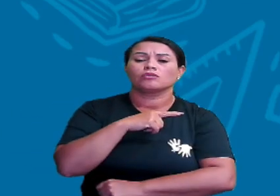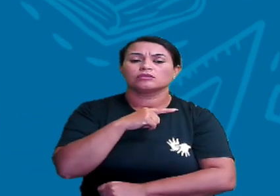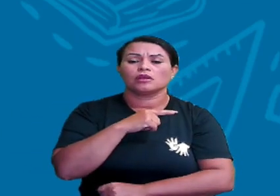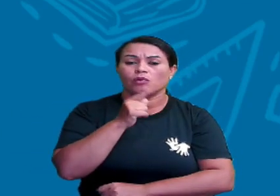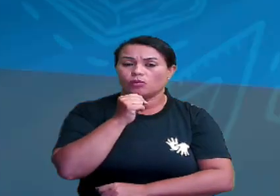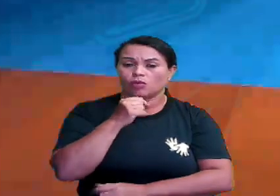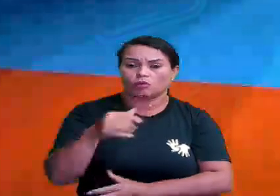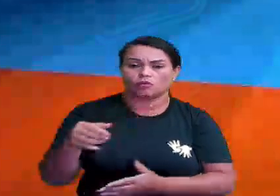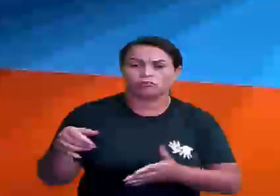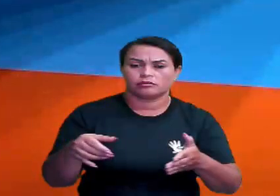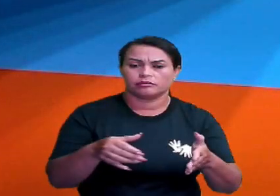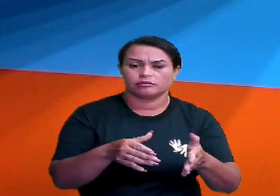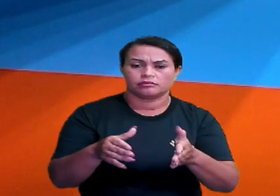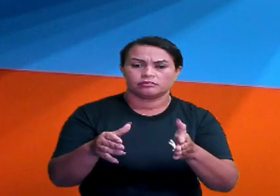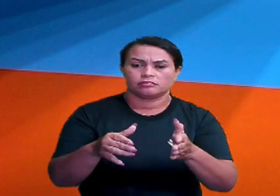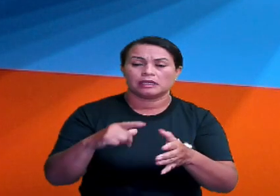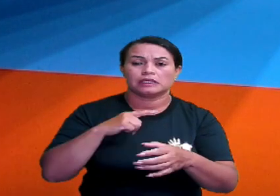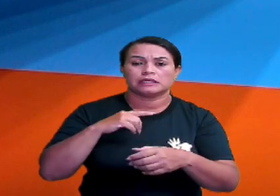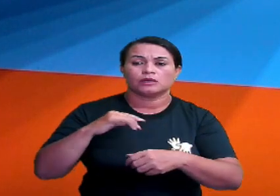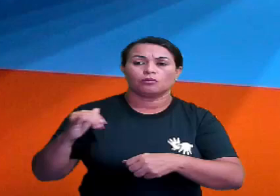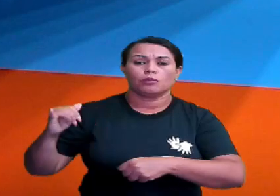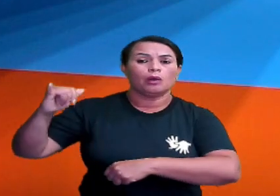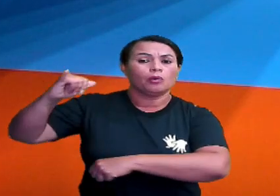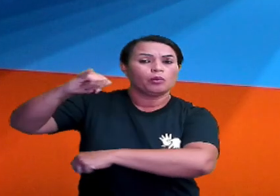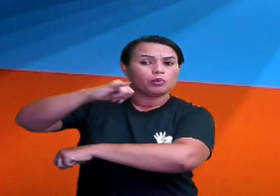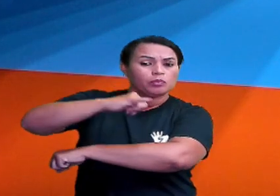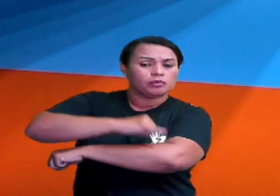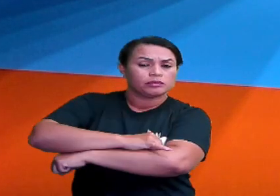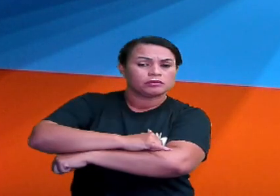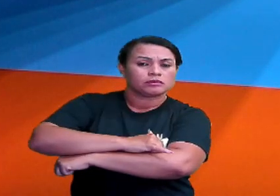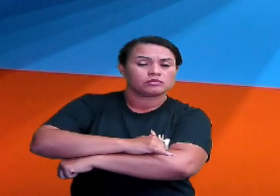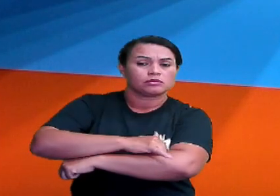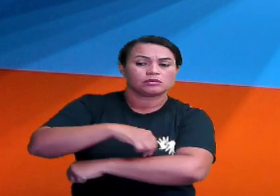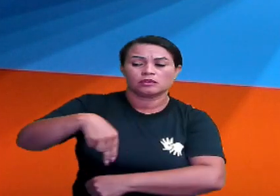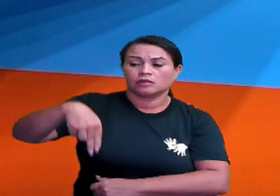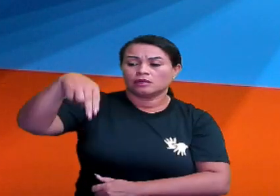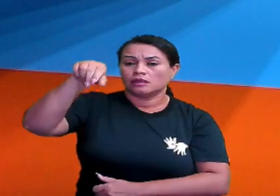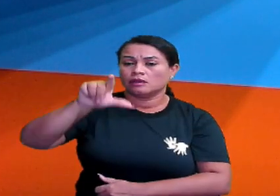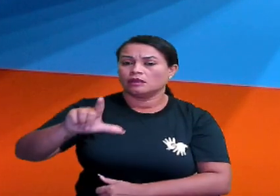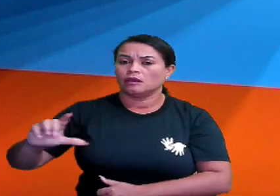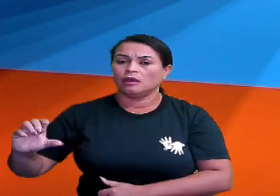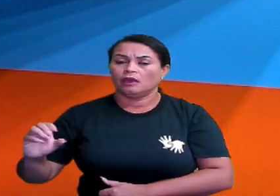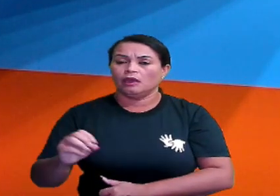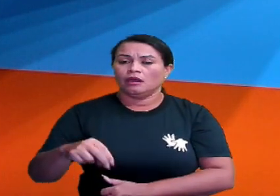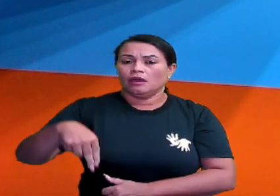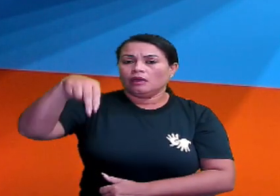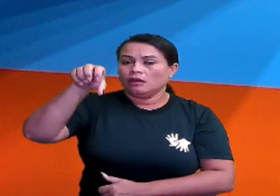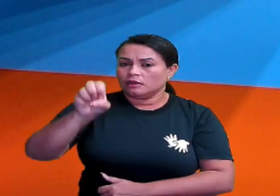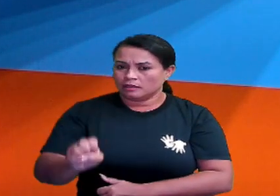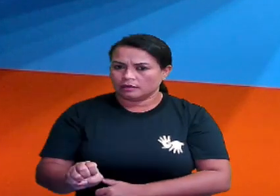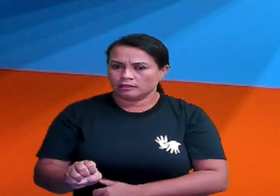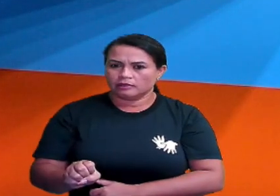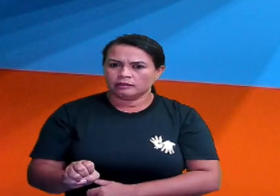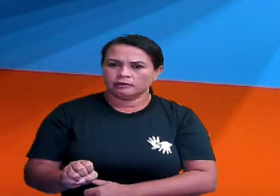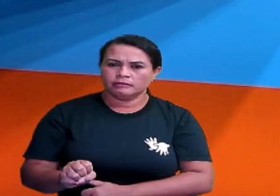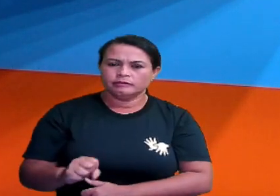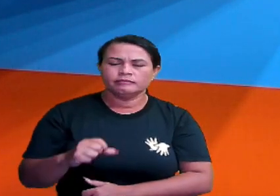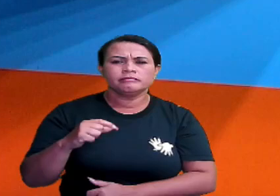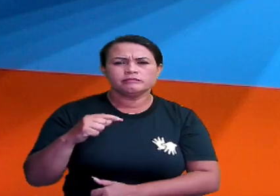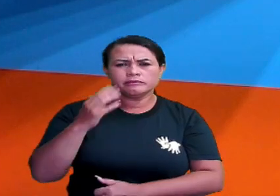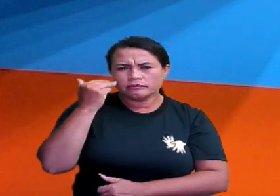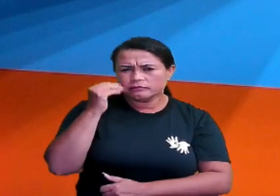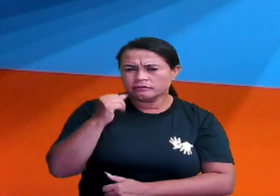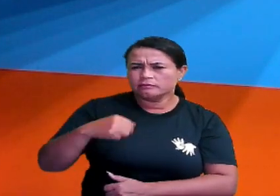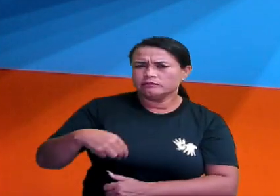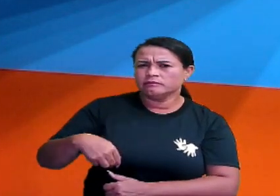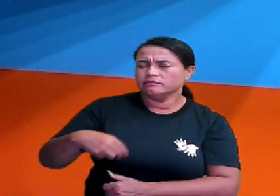rio aqui e o aeroporto ali, na rosa dos ventos, leste, oeste e norte e sul. Se eu sei